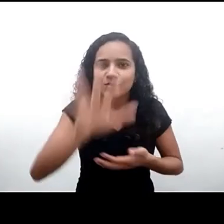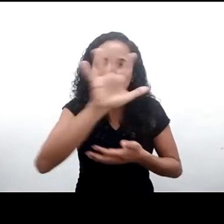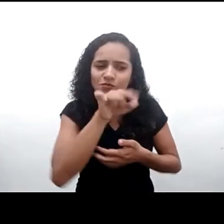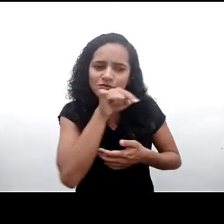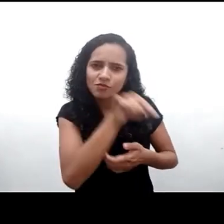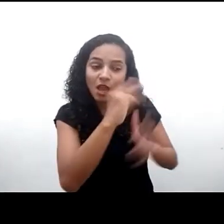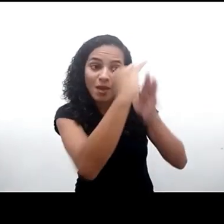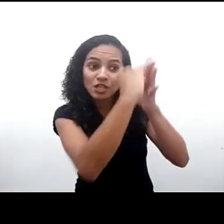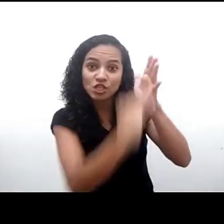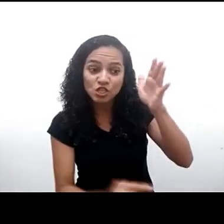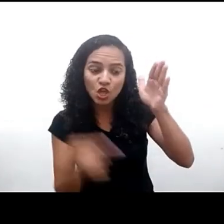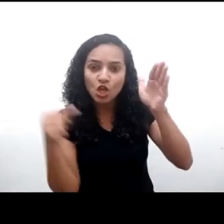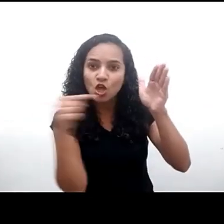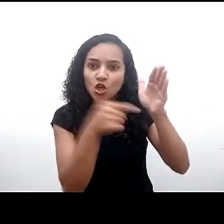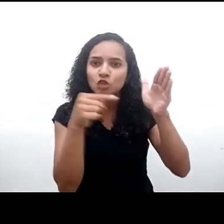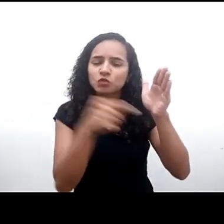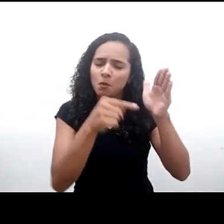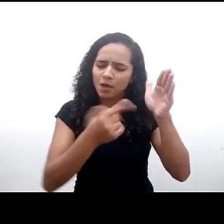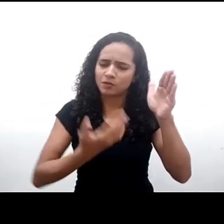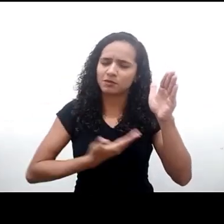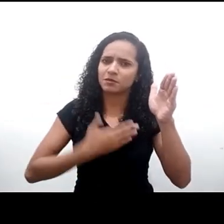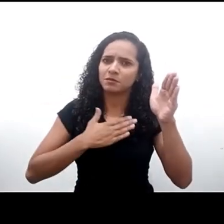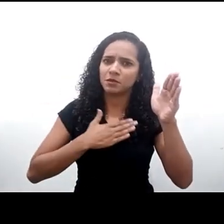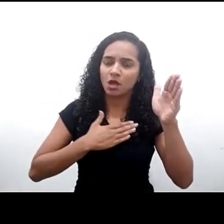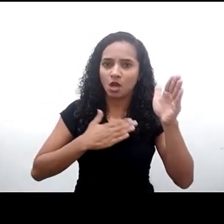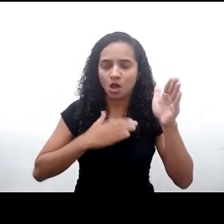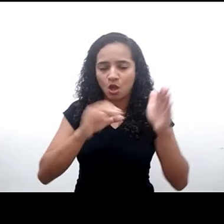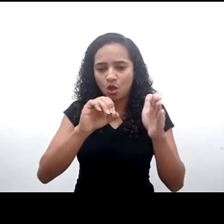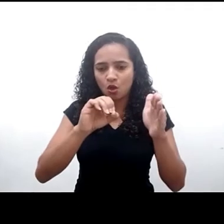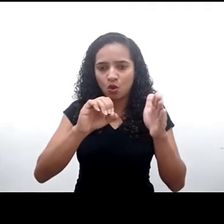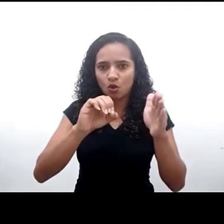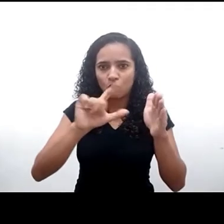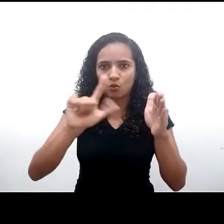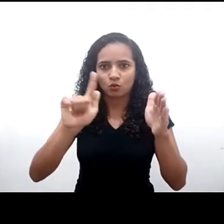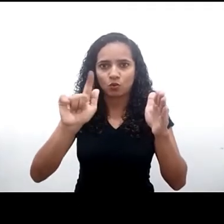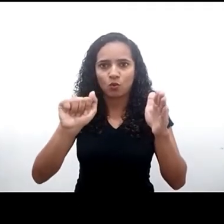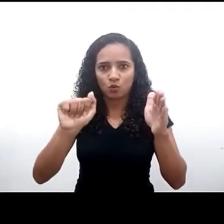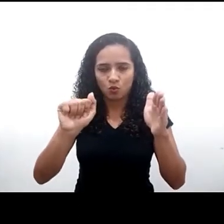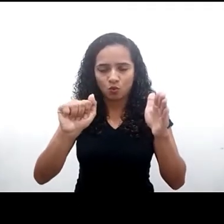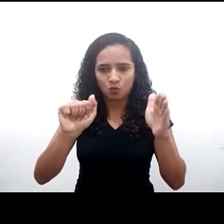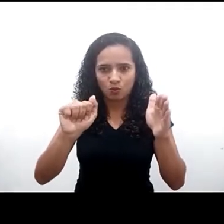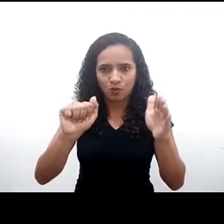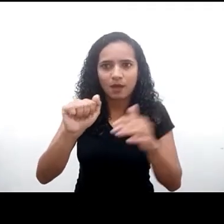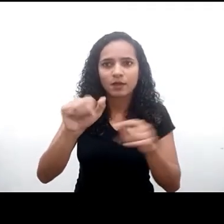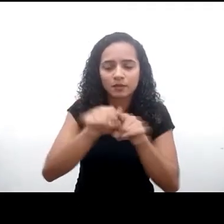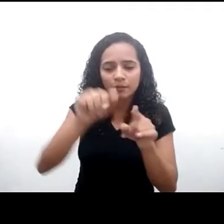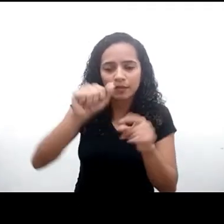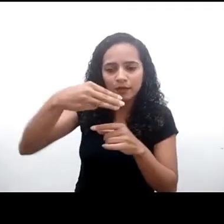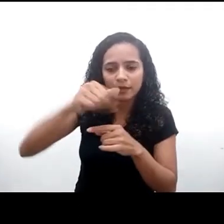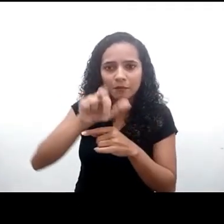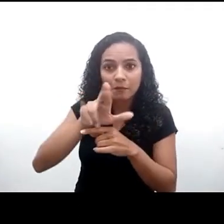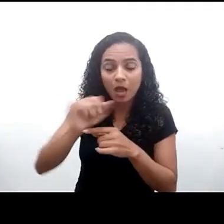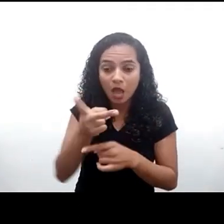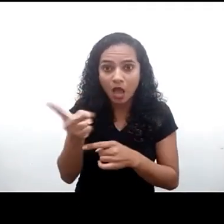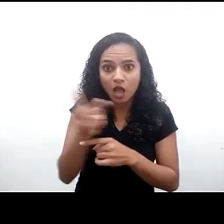documento que os meus colegas Zolga Cazoba e Amália Tossei foram as coordenadoras do grupo